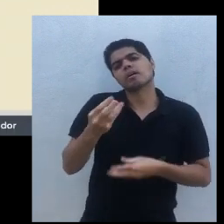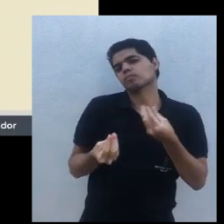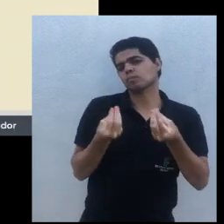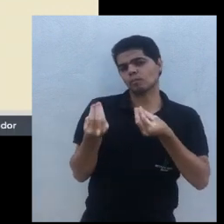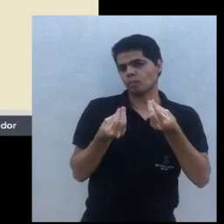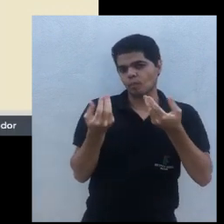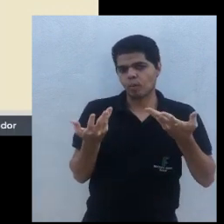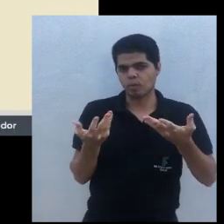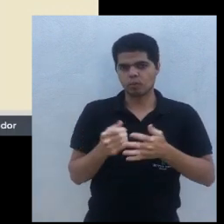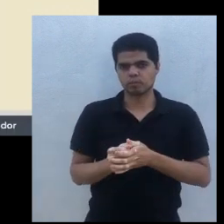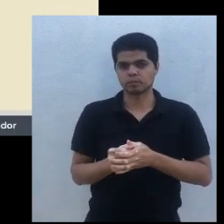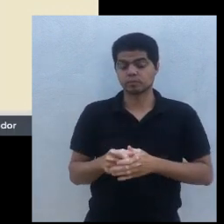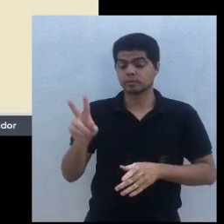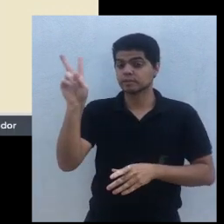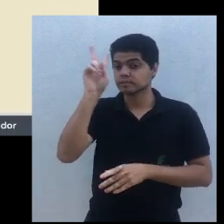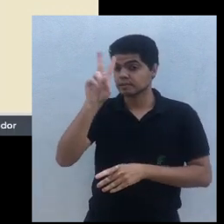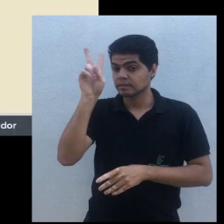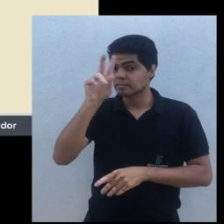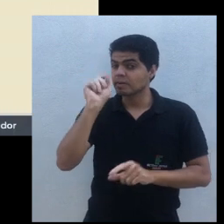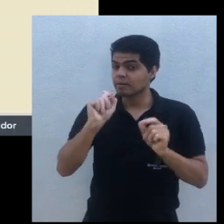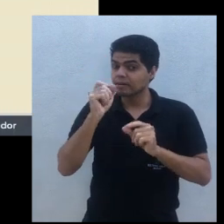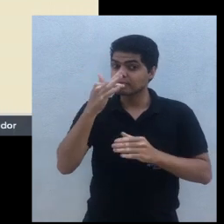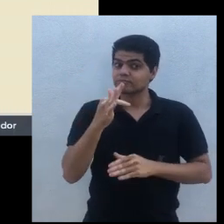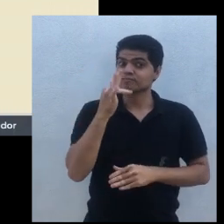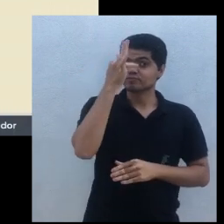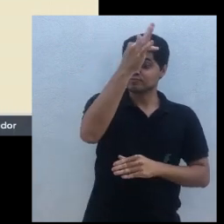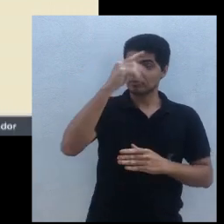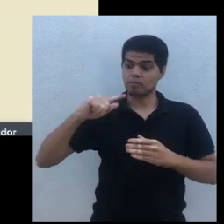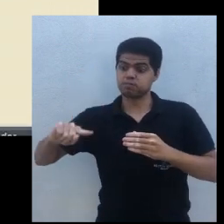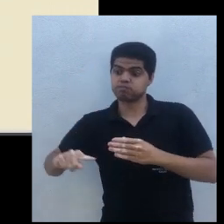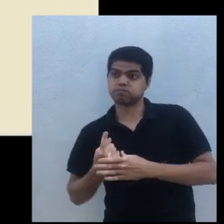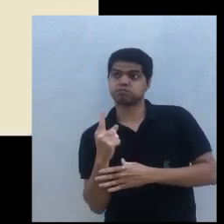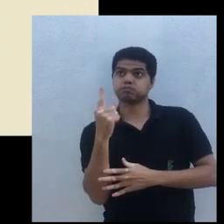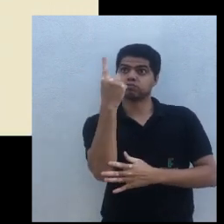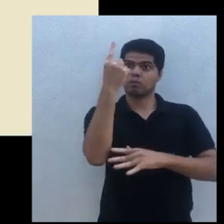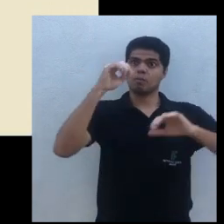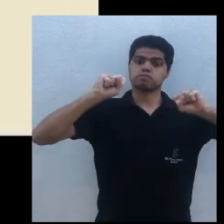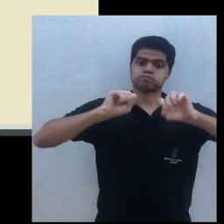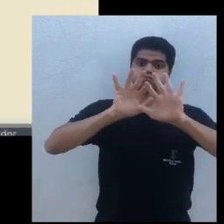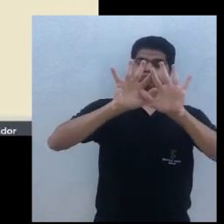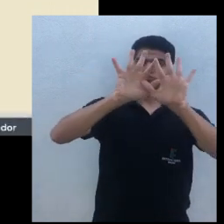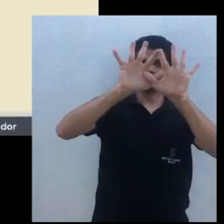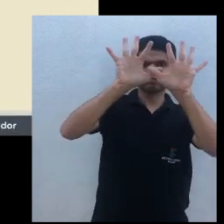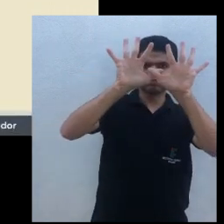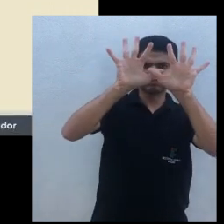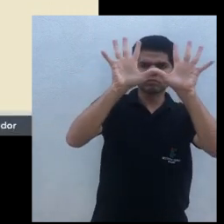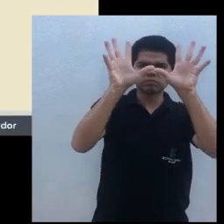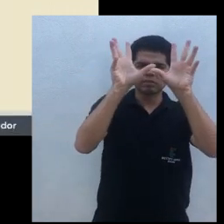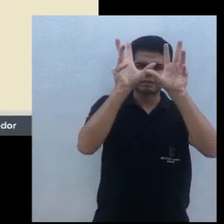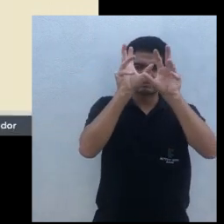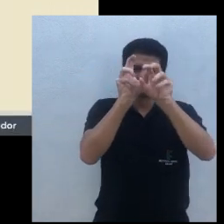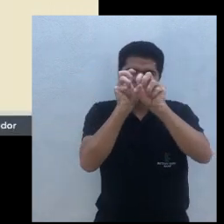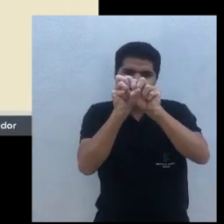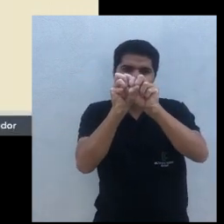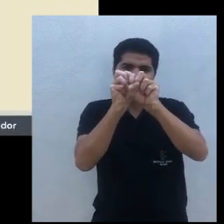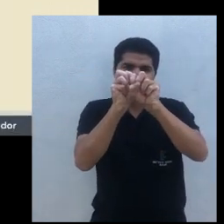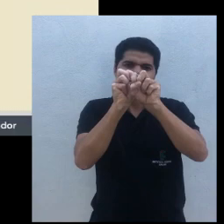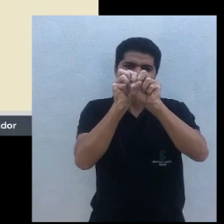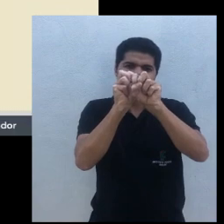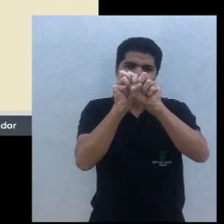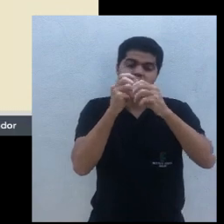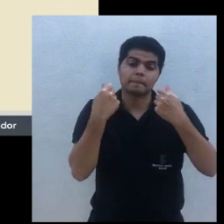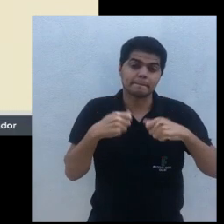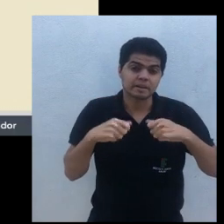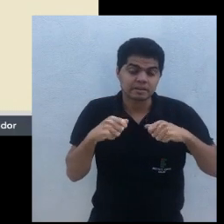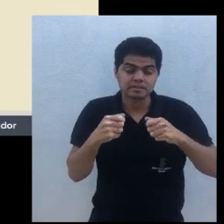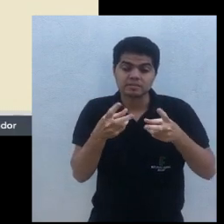forma eu vou trabalhar, lembrando que um dia ela vai chegar aqui, ela vai ficar fechado, né, então, eu tenho que saber